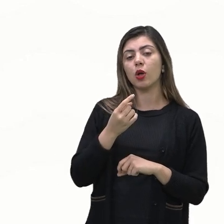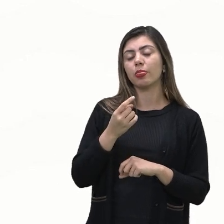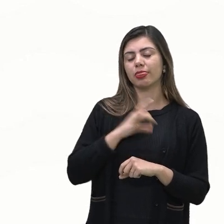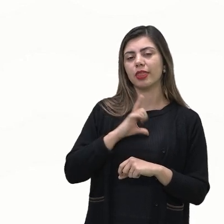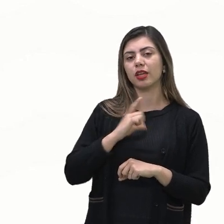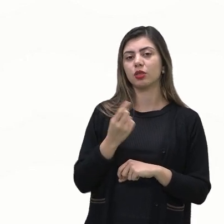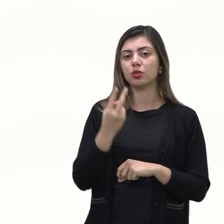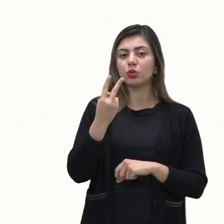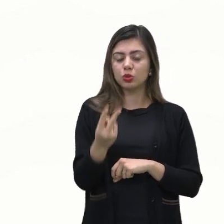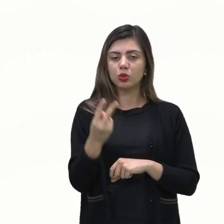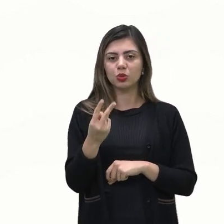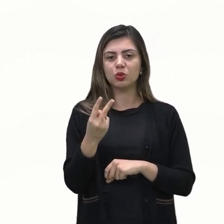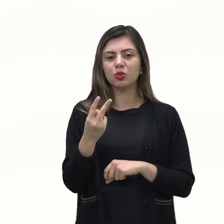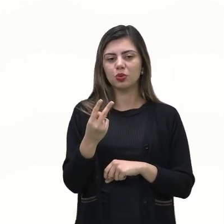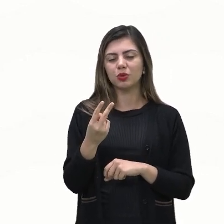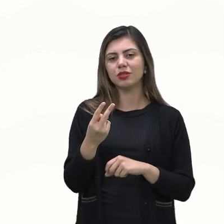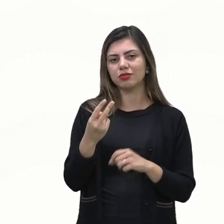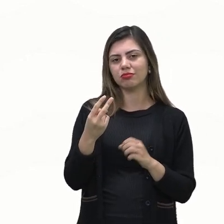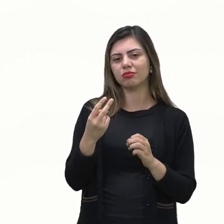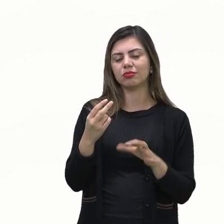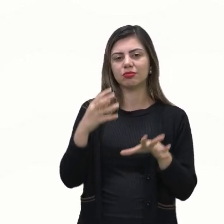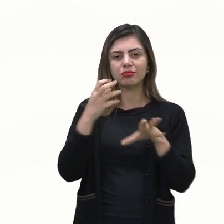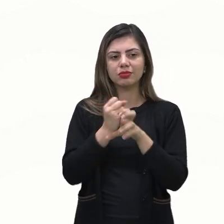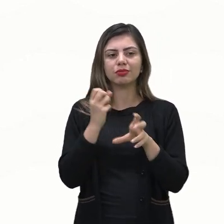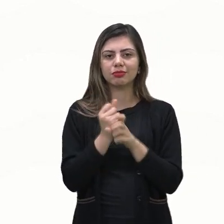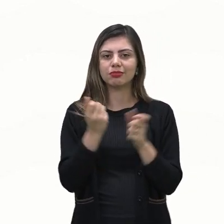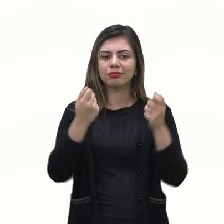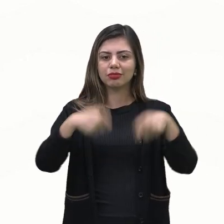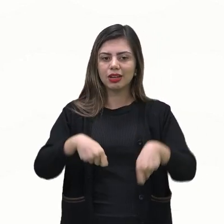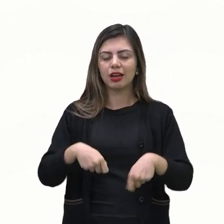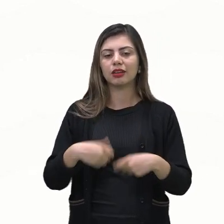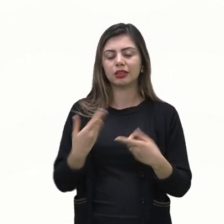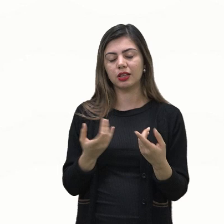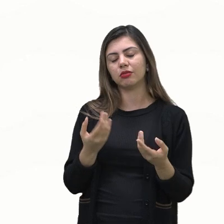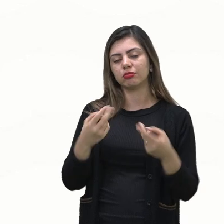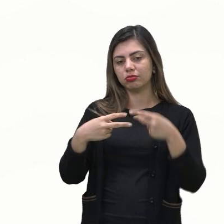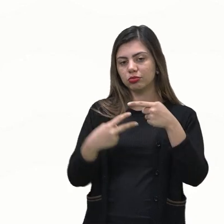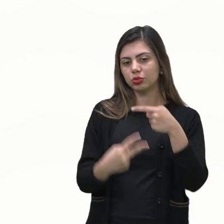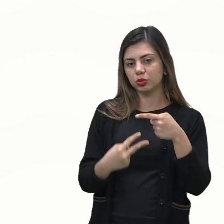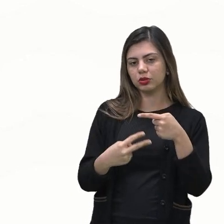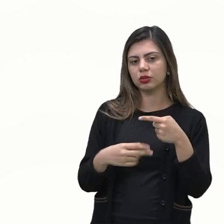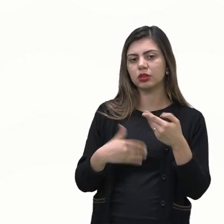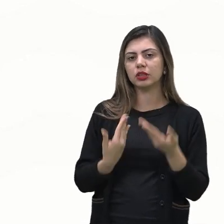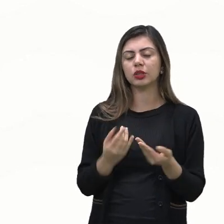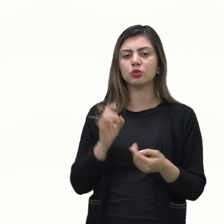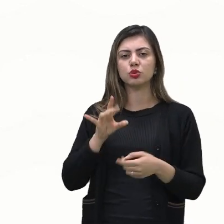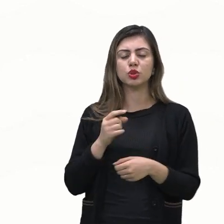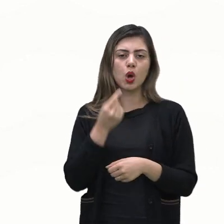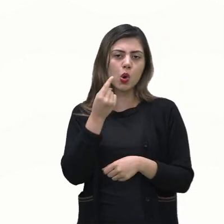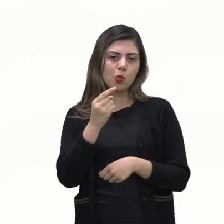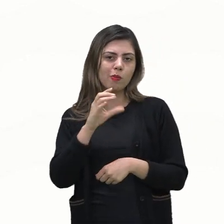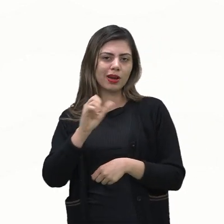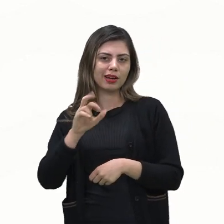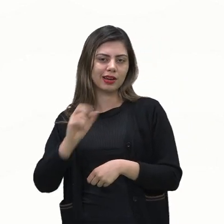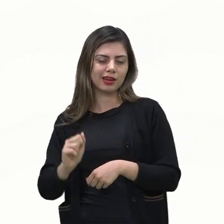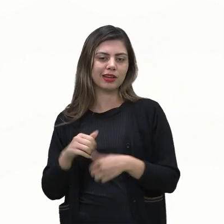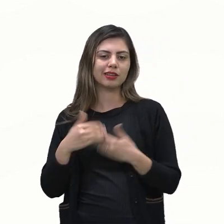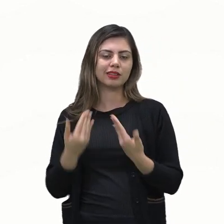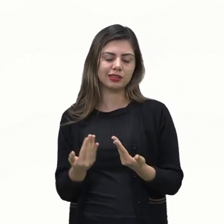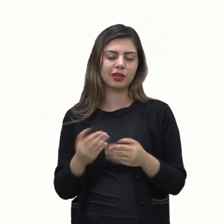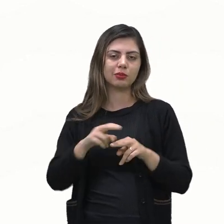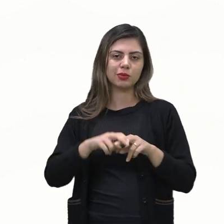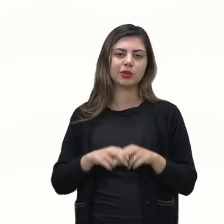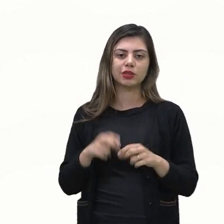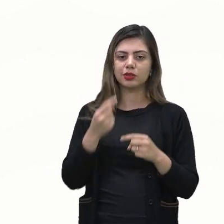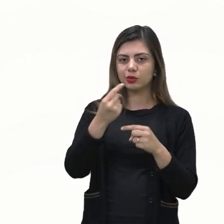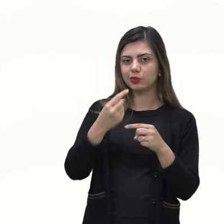por isso que aqui embaixo tem o dois e nesse espaço amostral só tem uma cara por isso que aqui vem